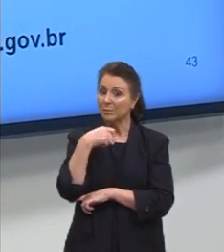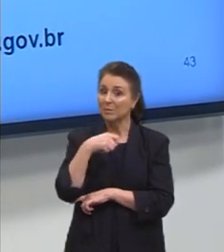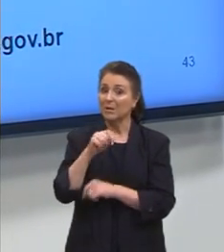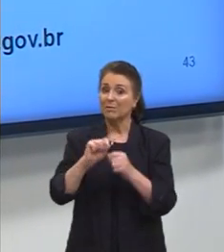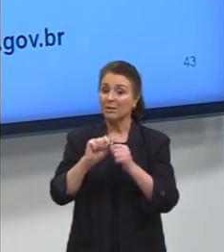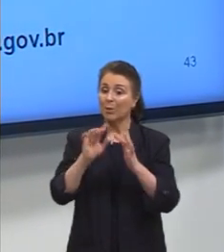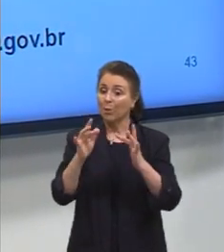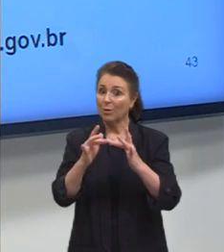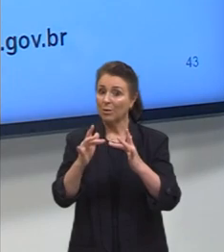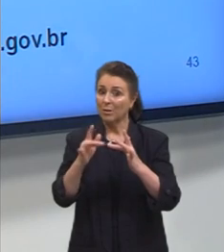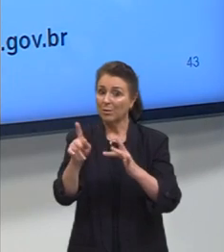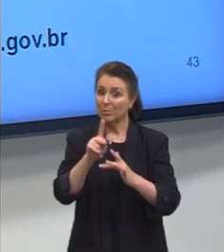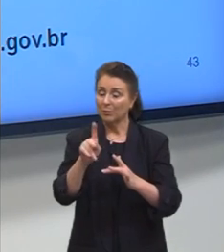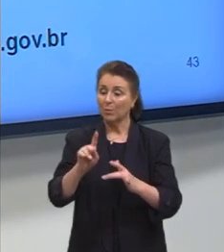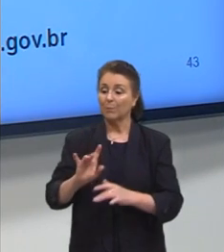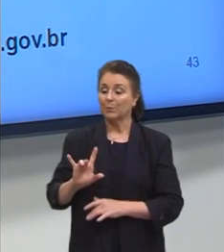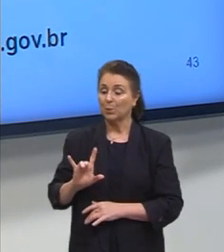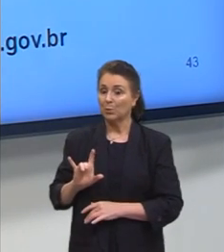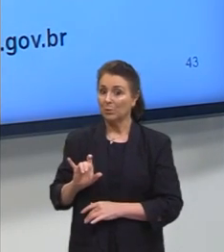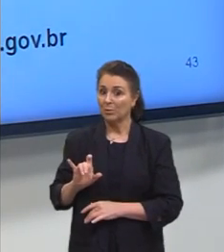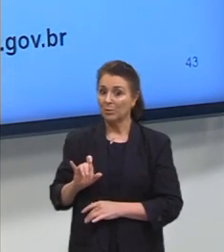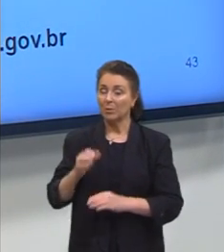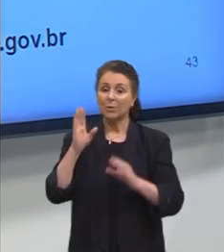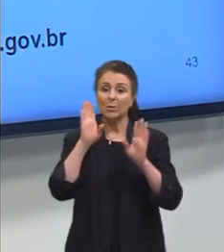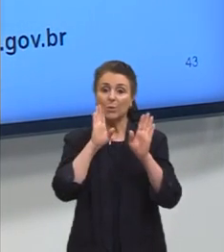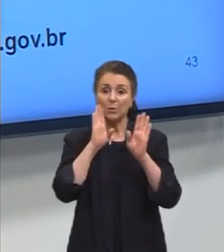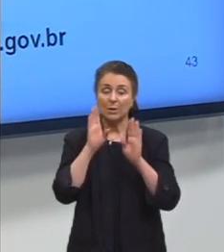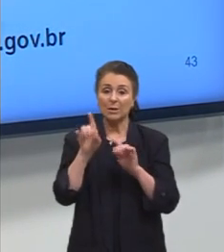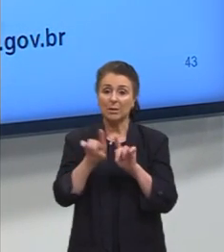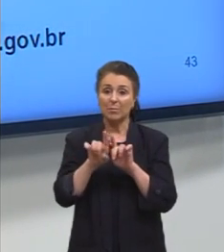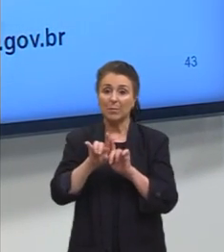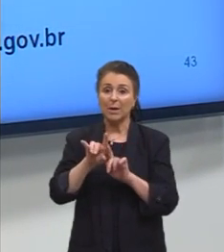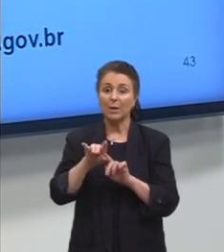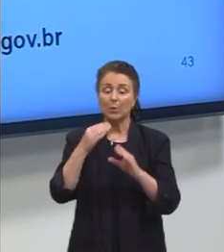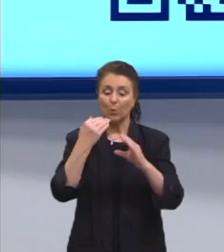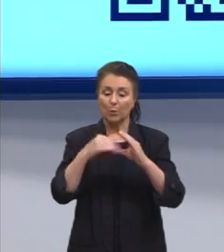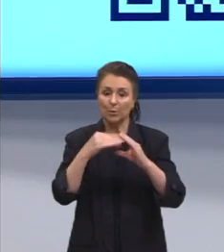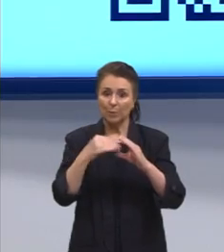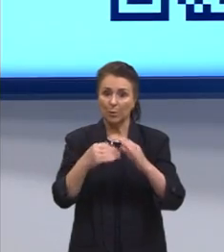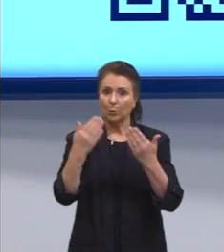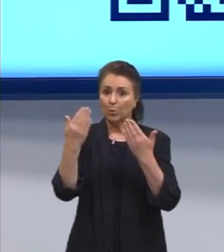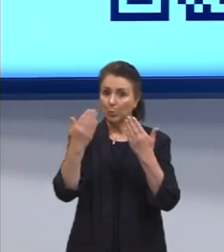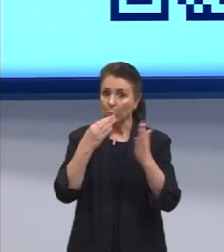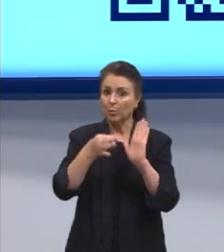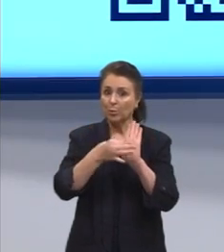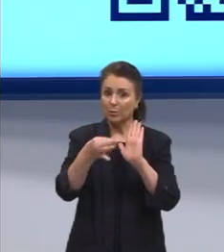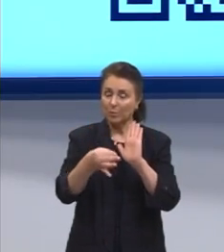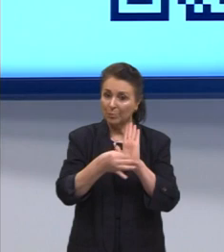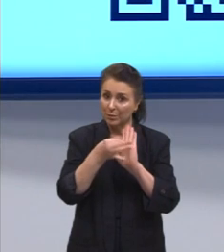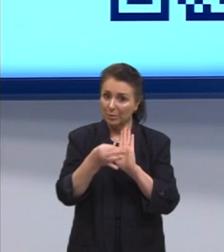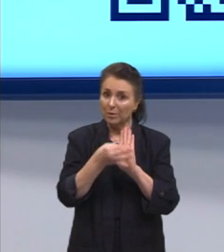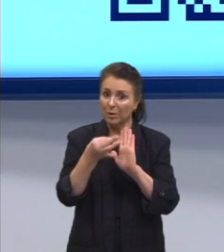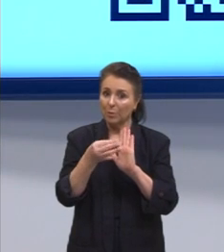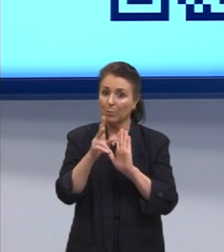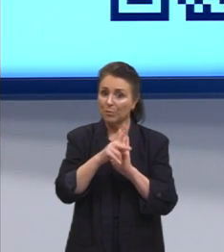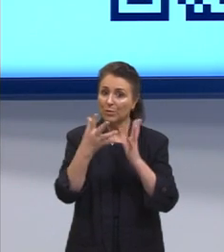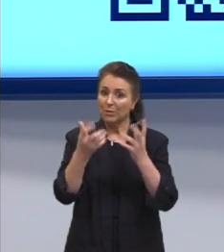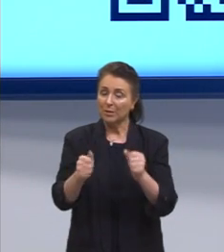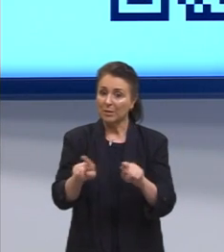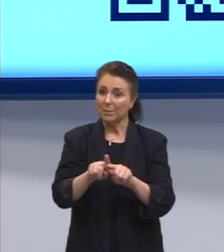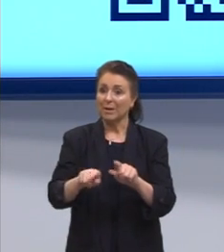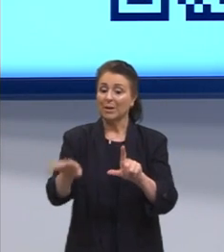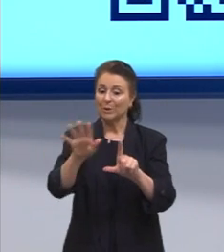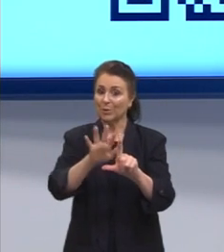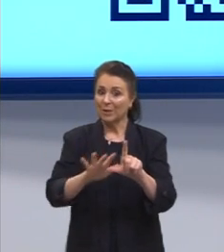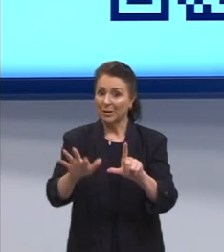contato, tem o Instagram e tem o e-mail. Mandem as dúvidas e as sugestões de vocês. E ali no QR Code,